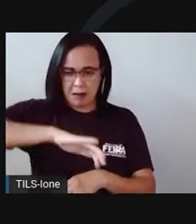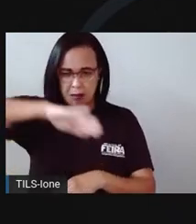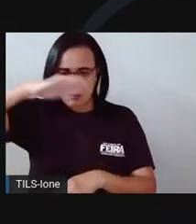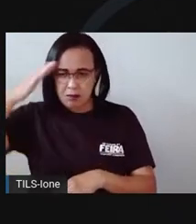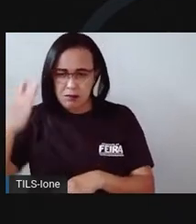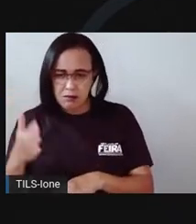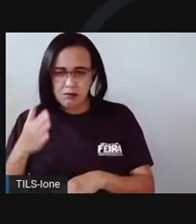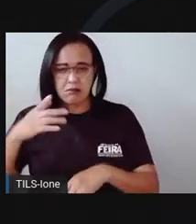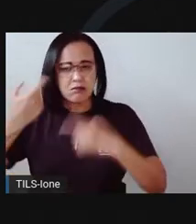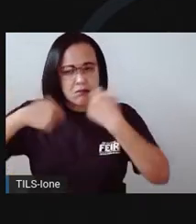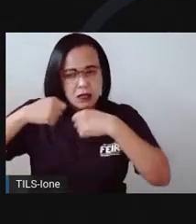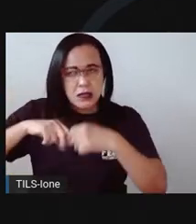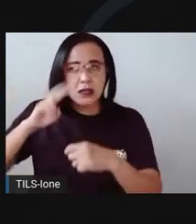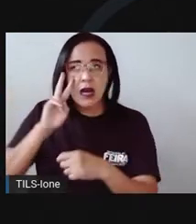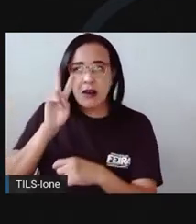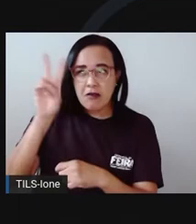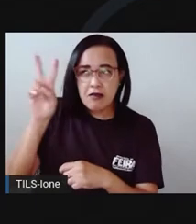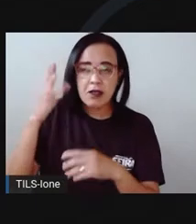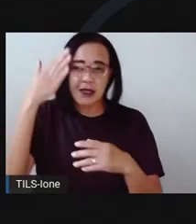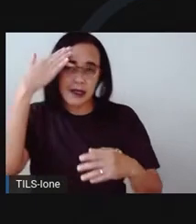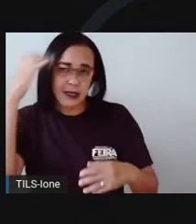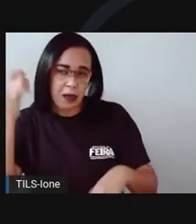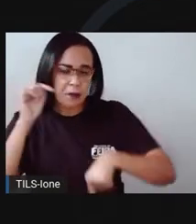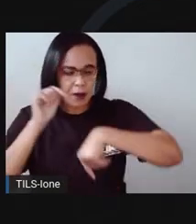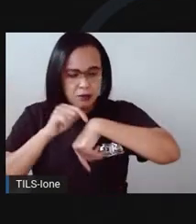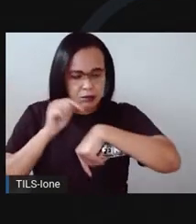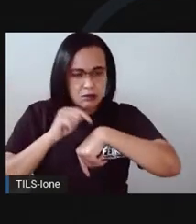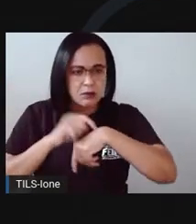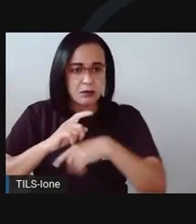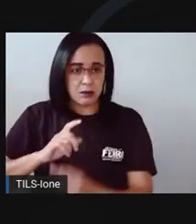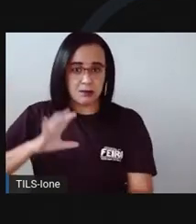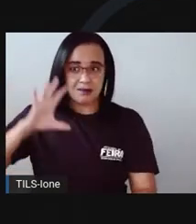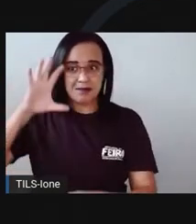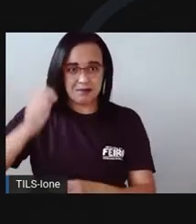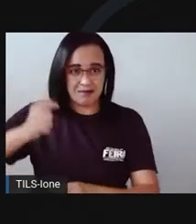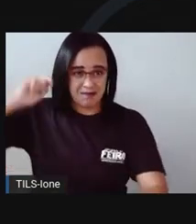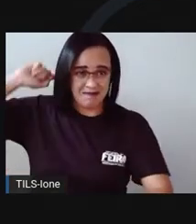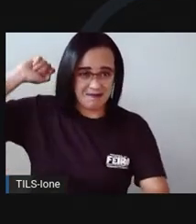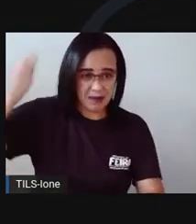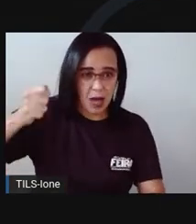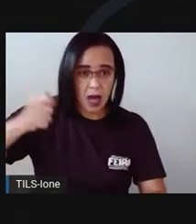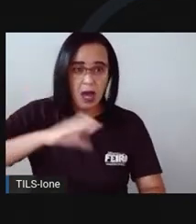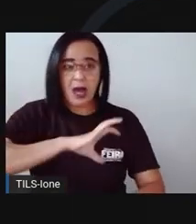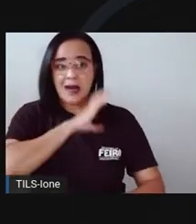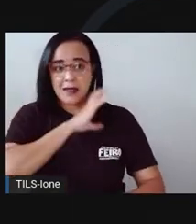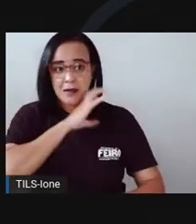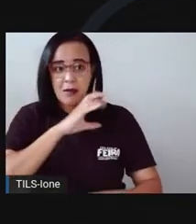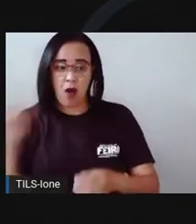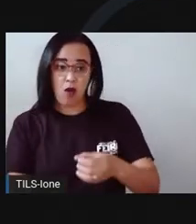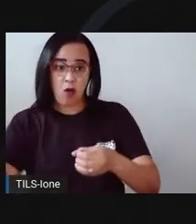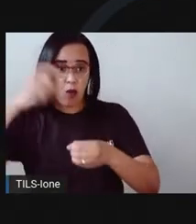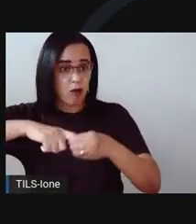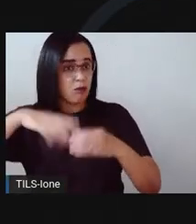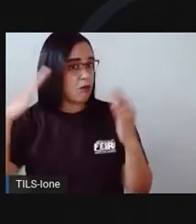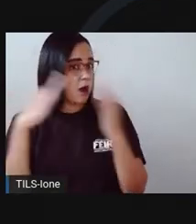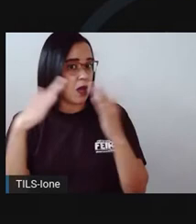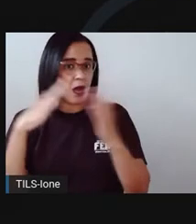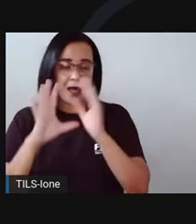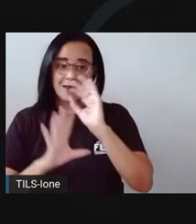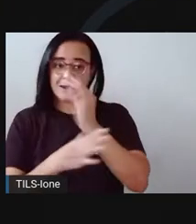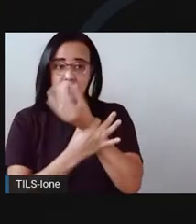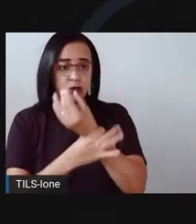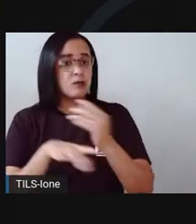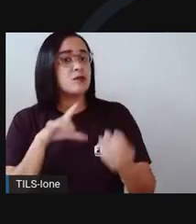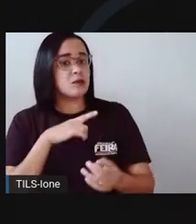caçar animais para se alimentar e de voltar para as suas cavernas em segurança. Outra coisa que os homens da antiguidade